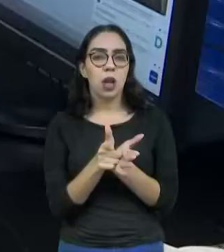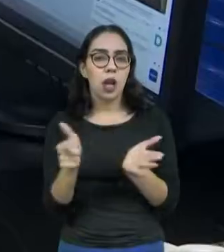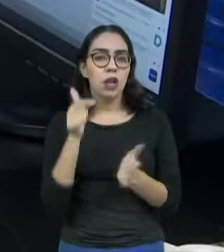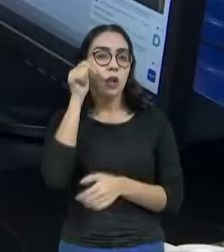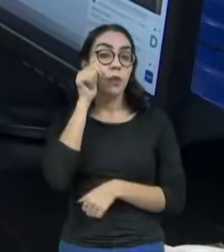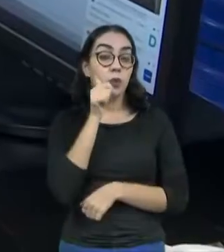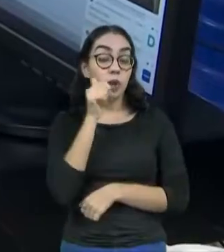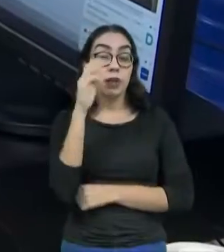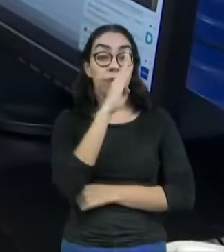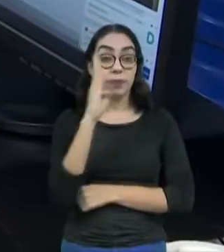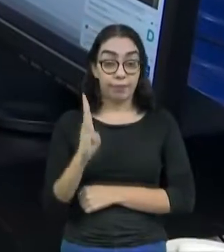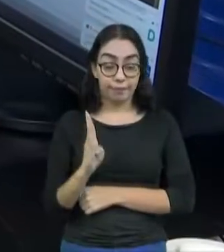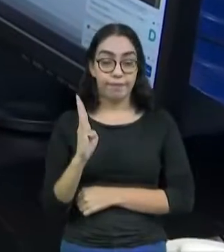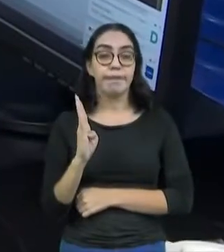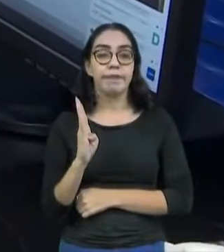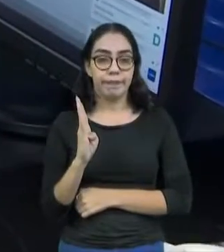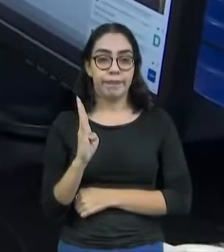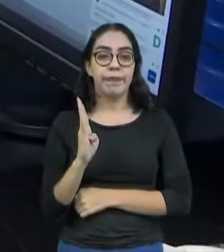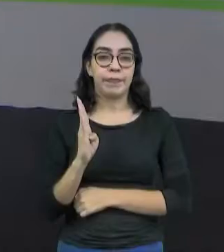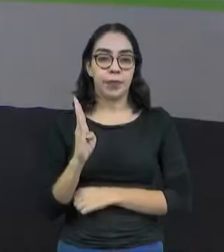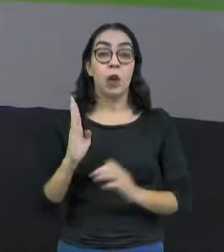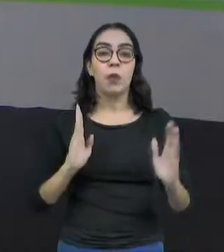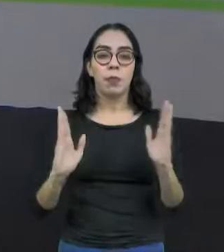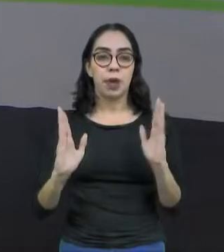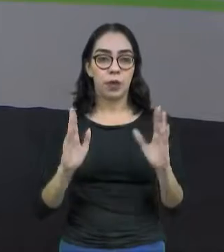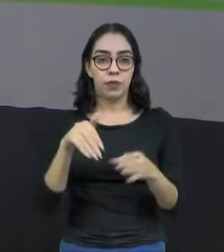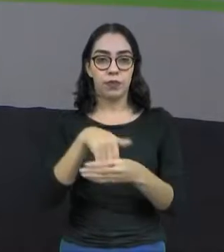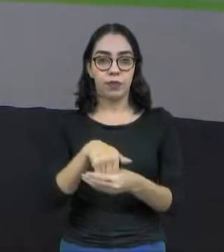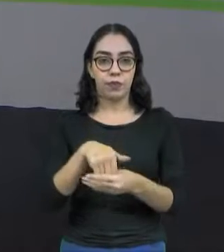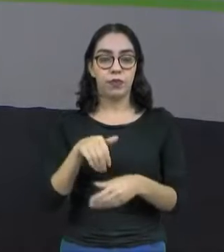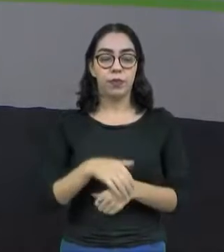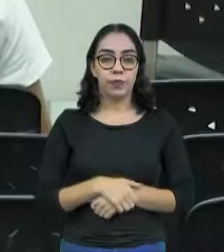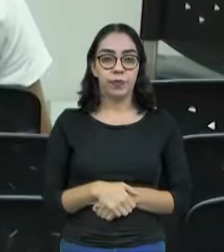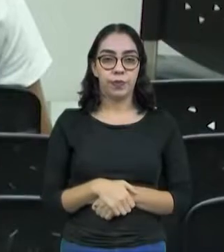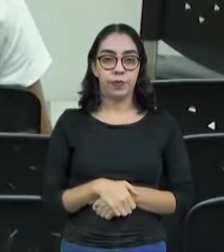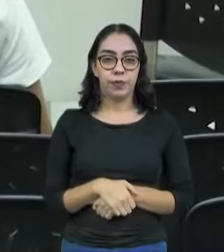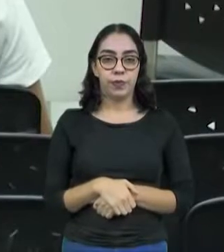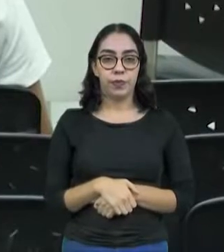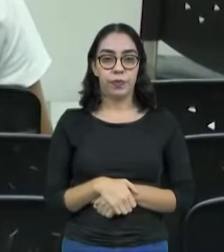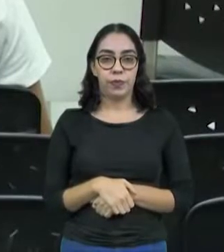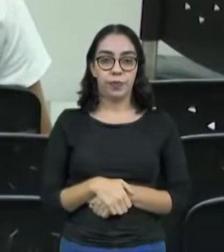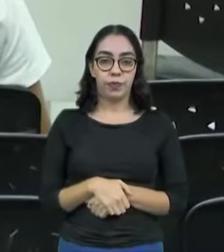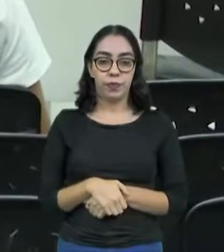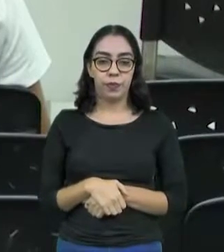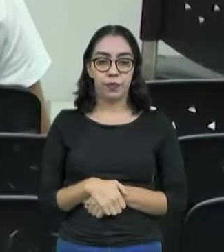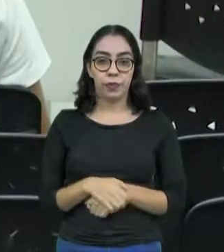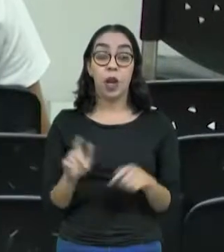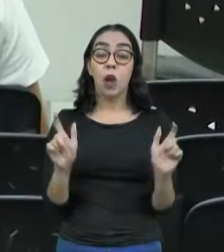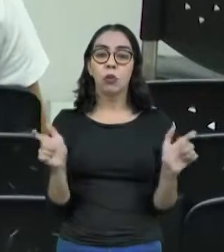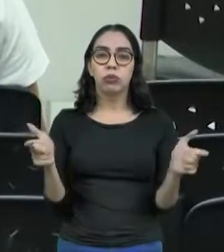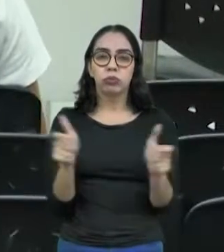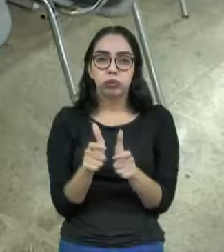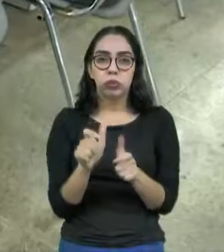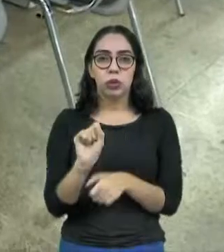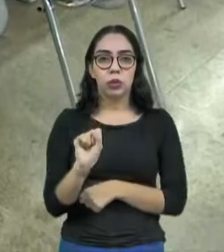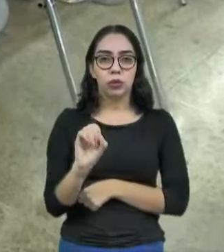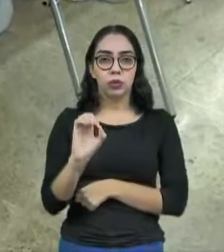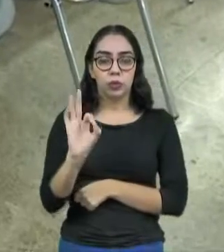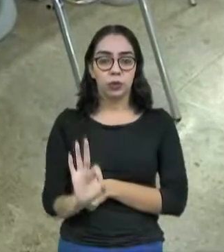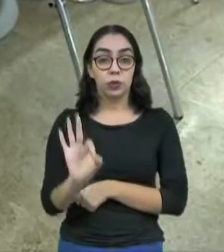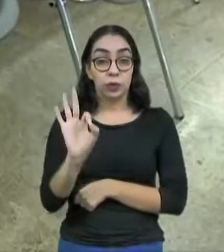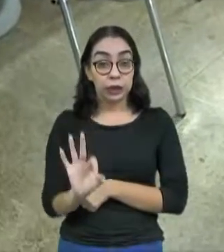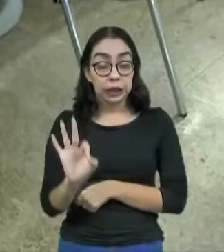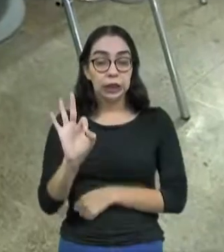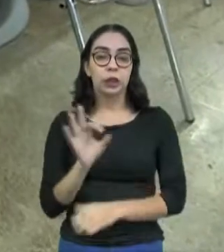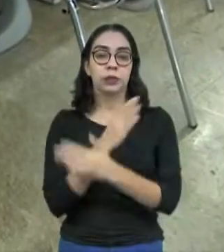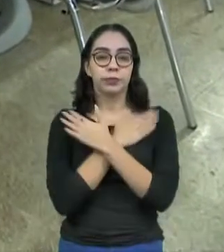Brasil durante o período eleitoral. Desemprego recua pouco mais de 8% em setembro e